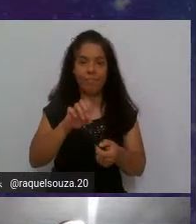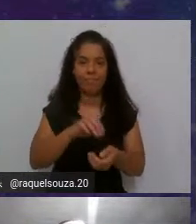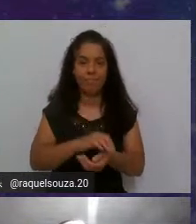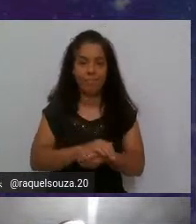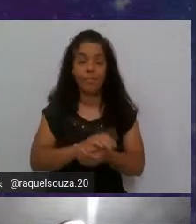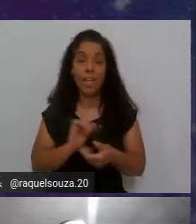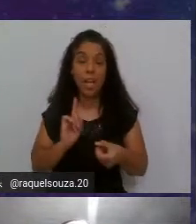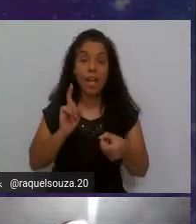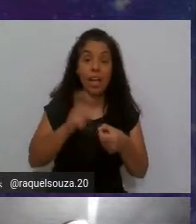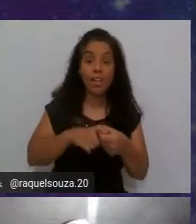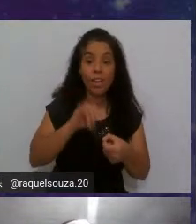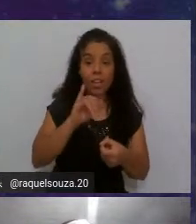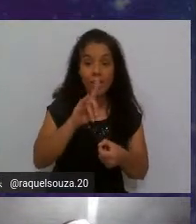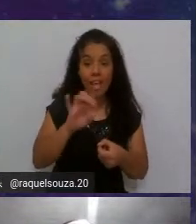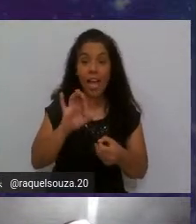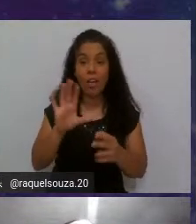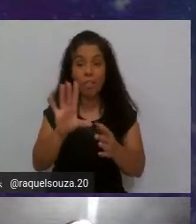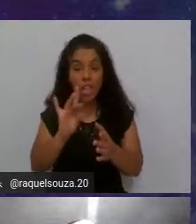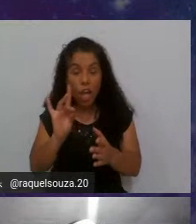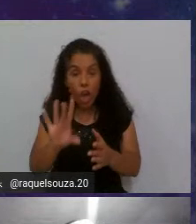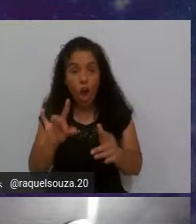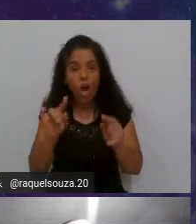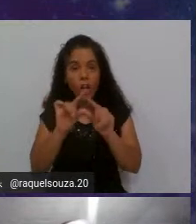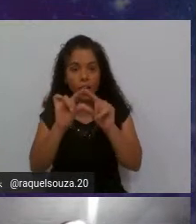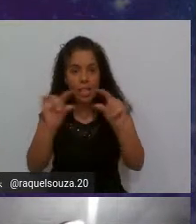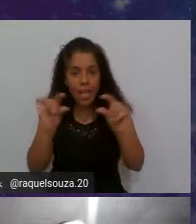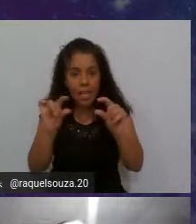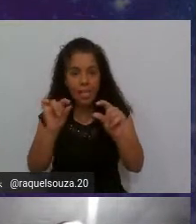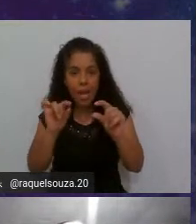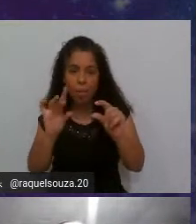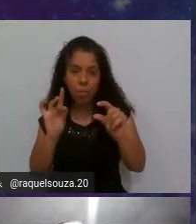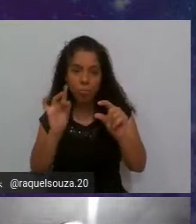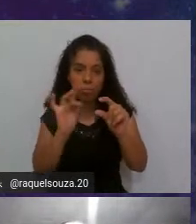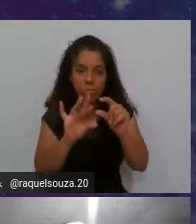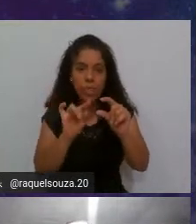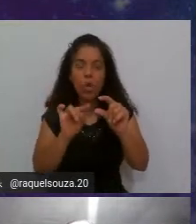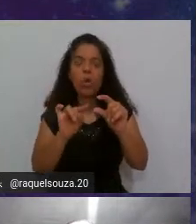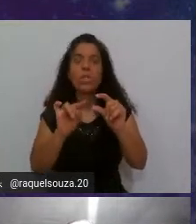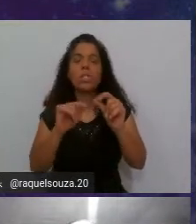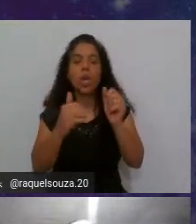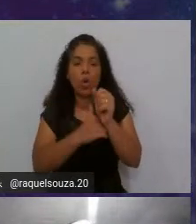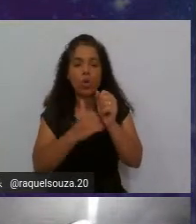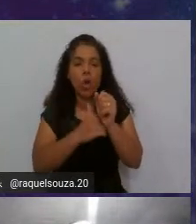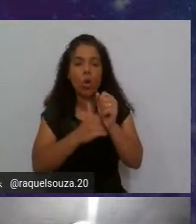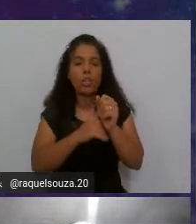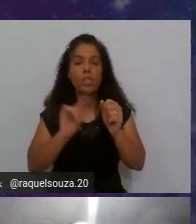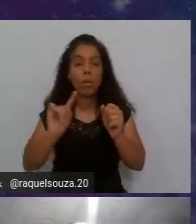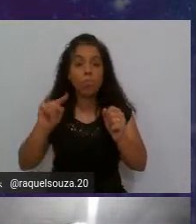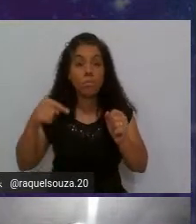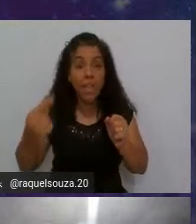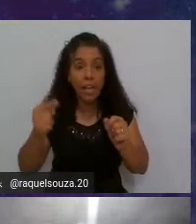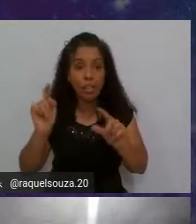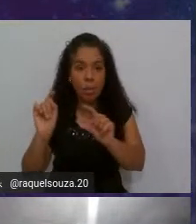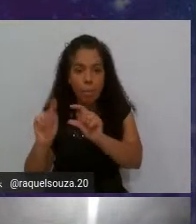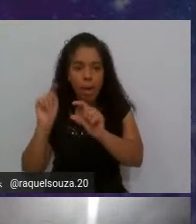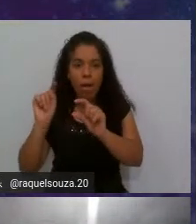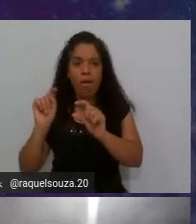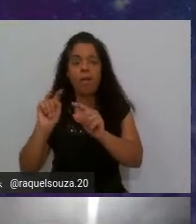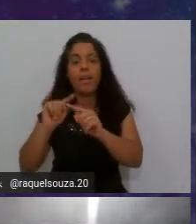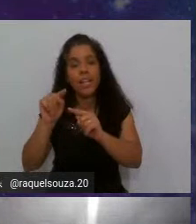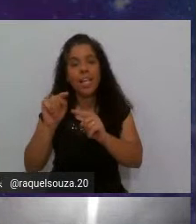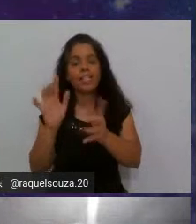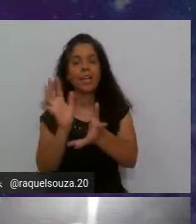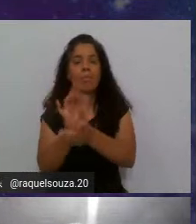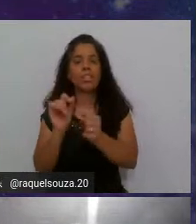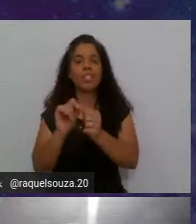retornando você cola nesse campo o seu token dá o next nessa parte ele está